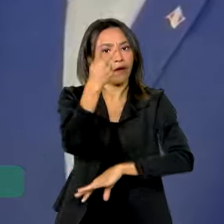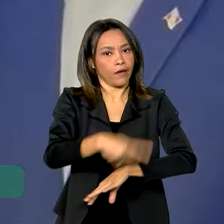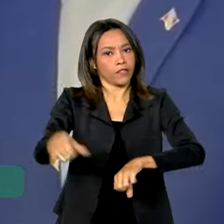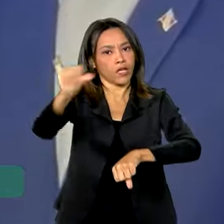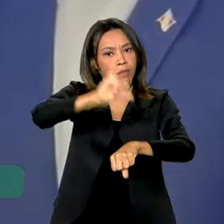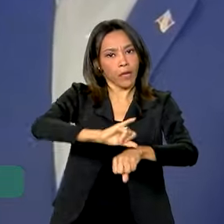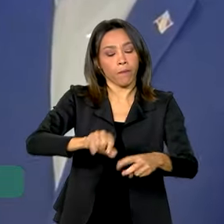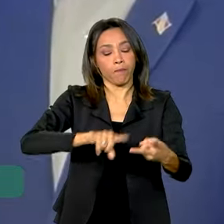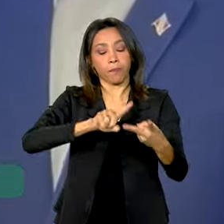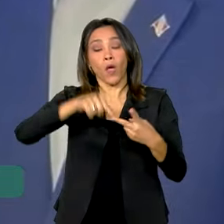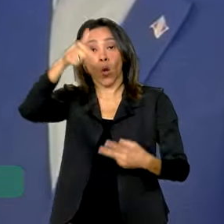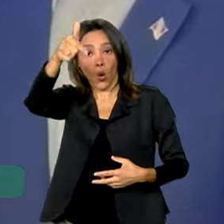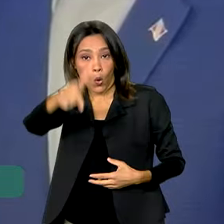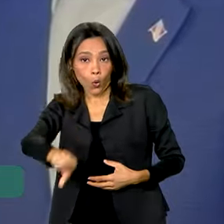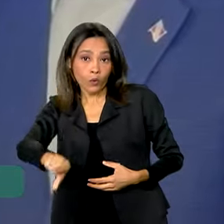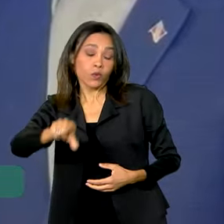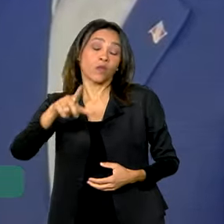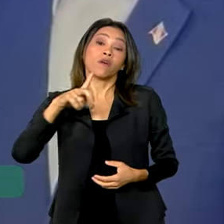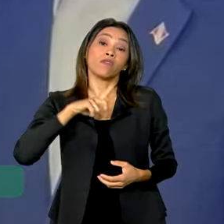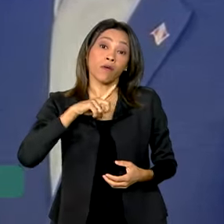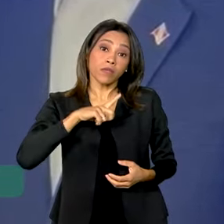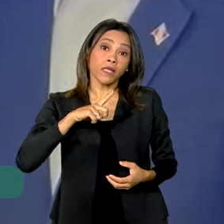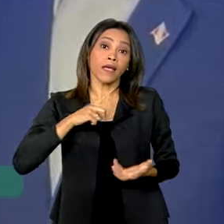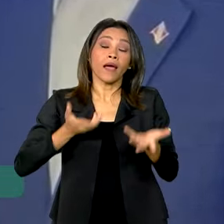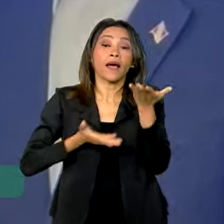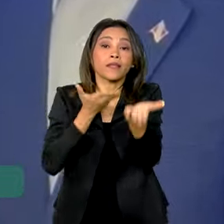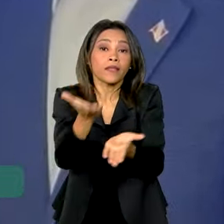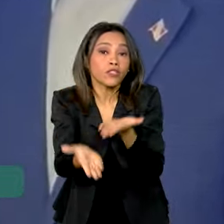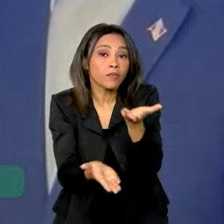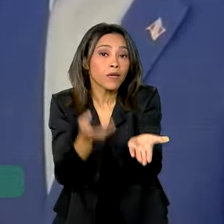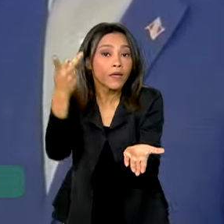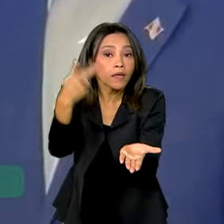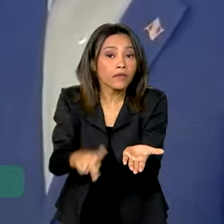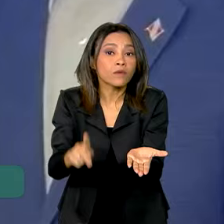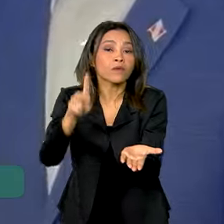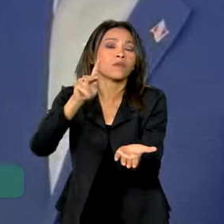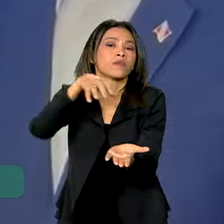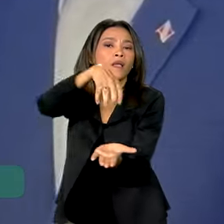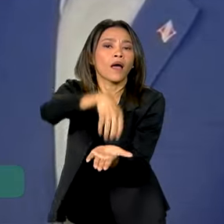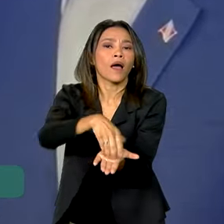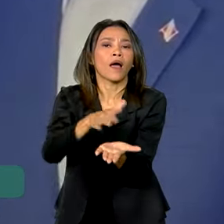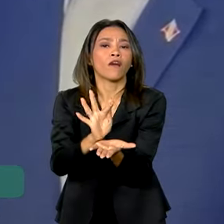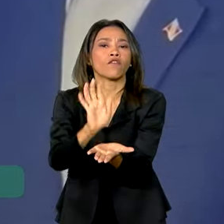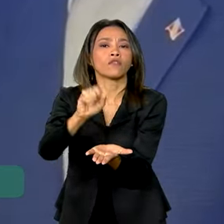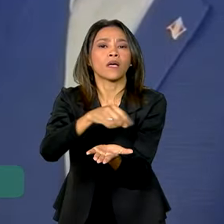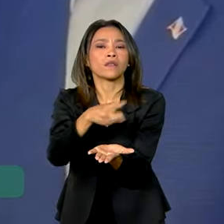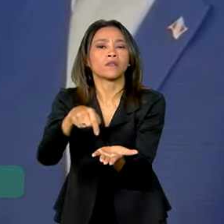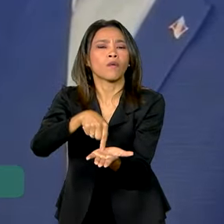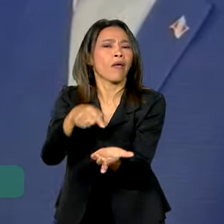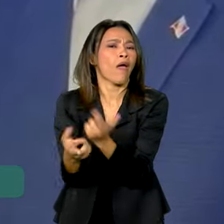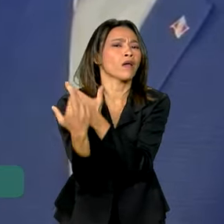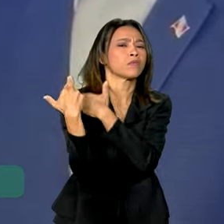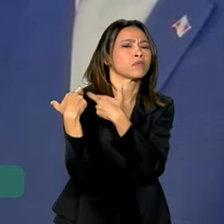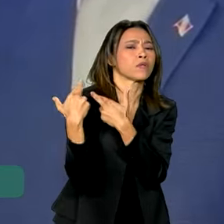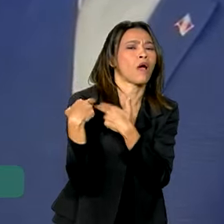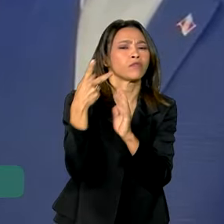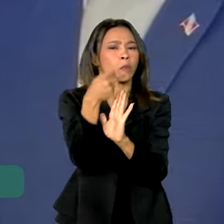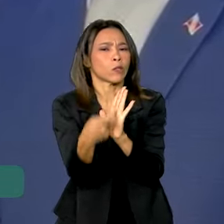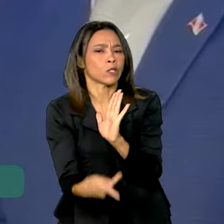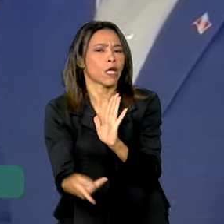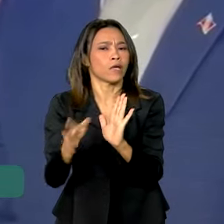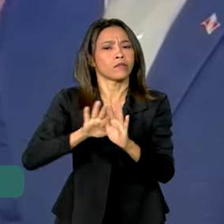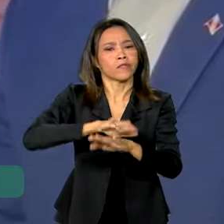sessão do imóvel para atendimento da FASEPA, a fundação do governo do estado que faz projetos e equipamentos sócio-educativos.